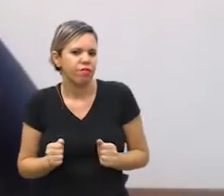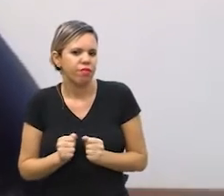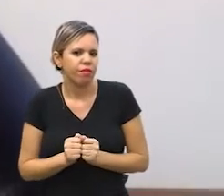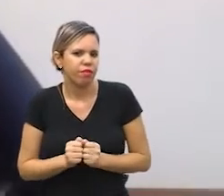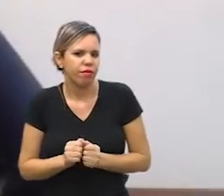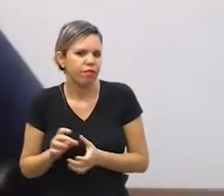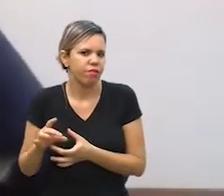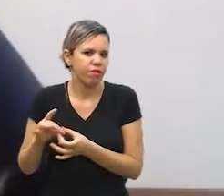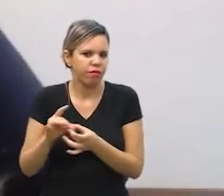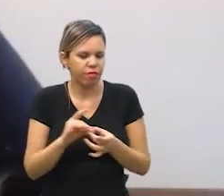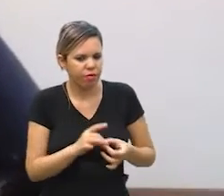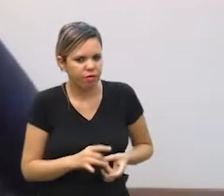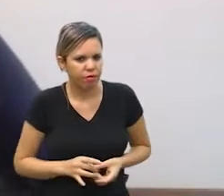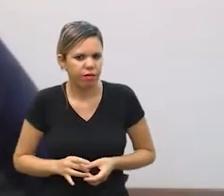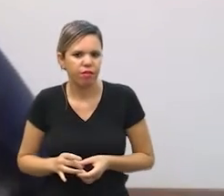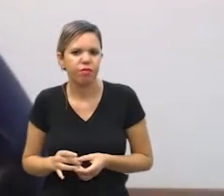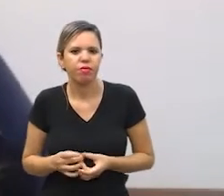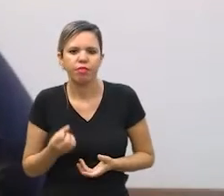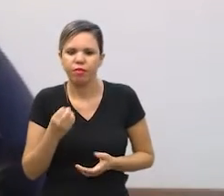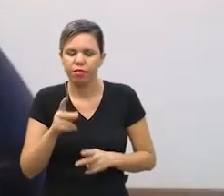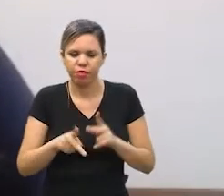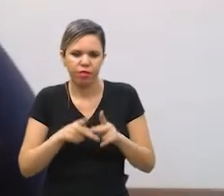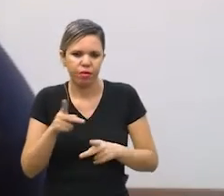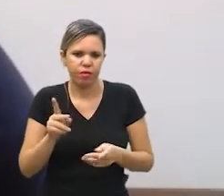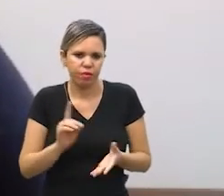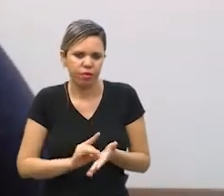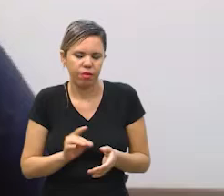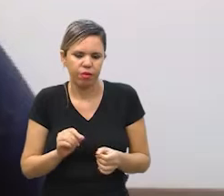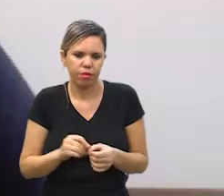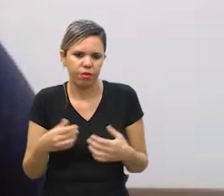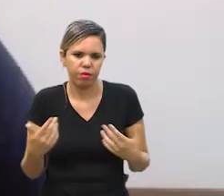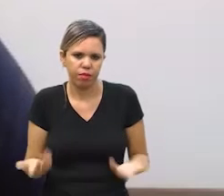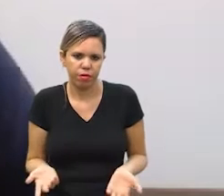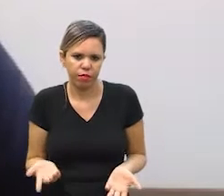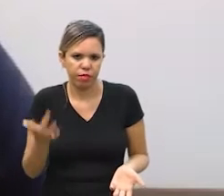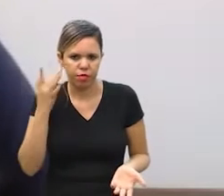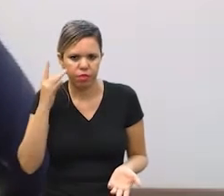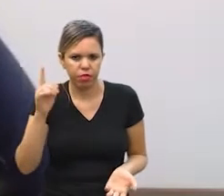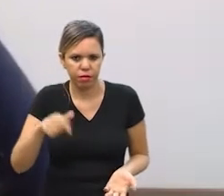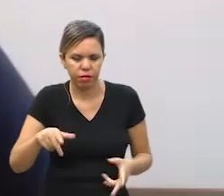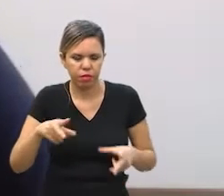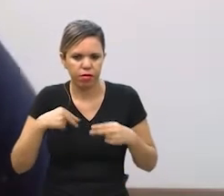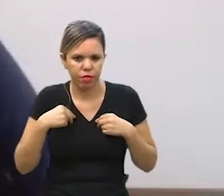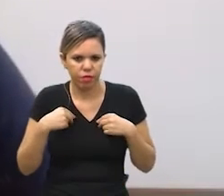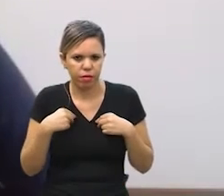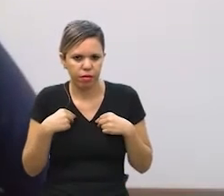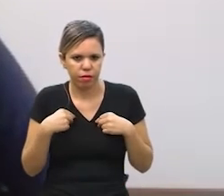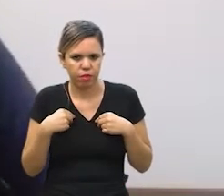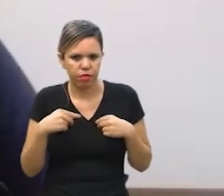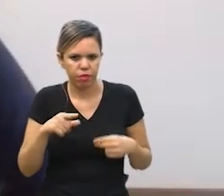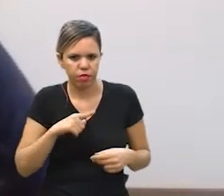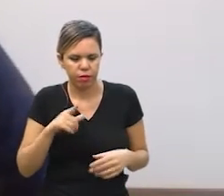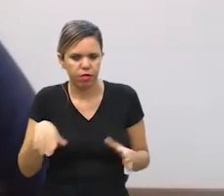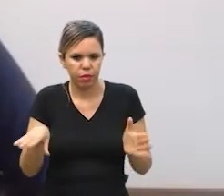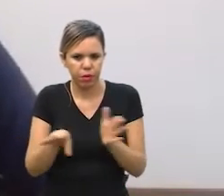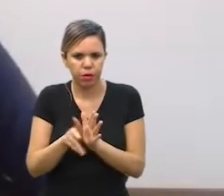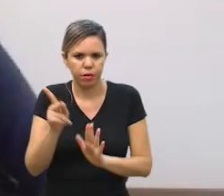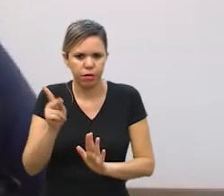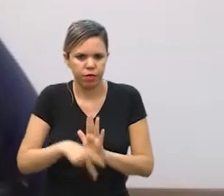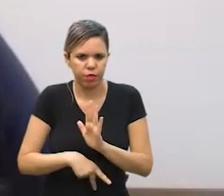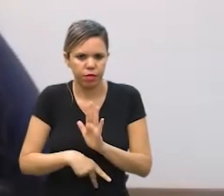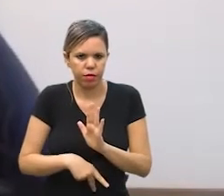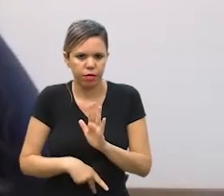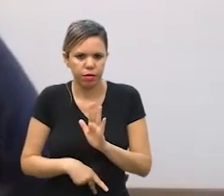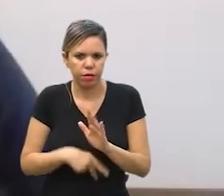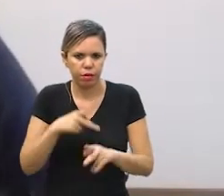juntando ainda gente boa para realizar isso então acho que esse é o mérito de ter chegado a um projeto